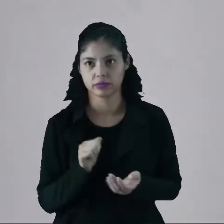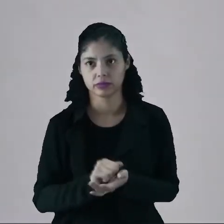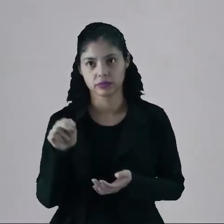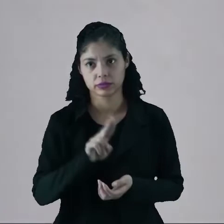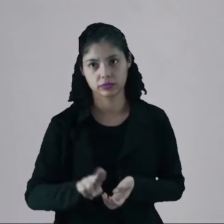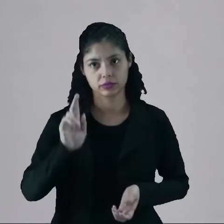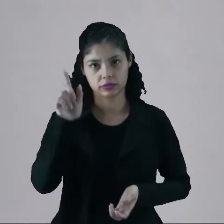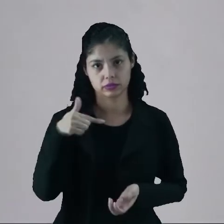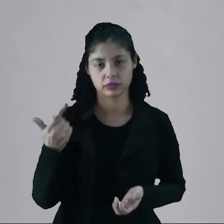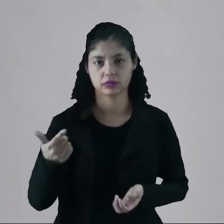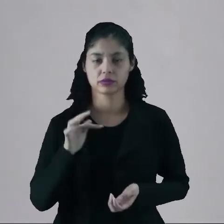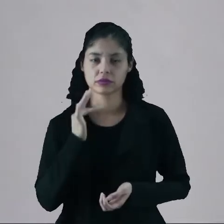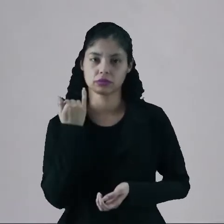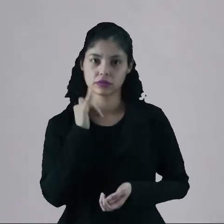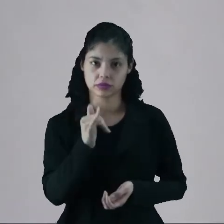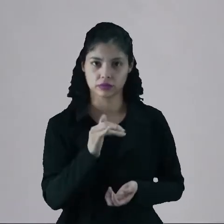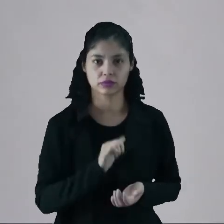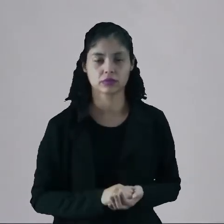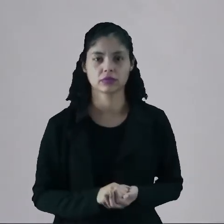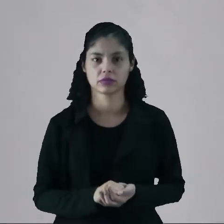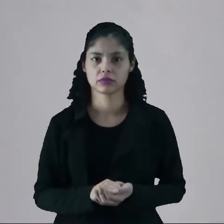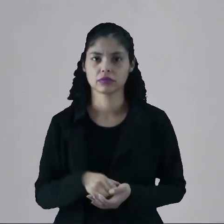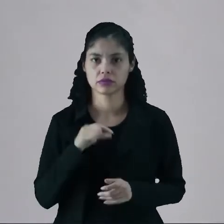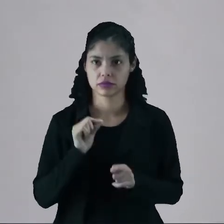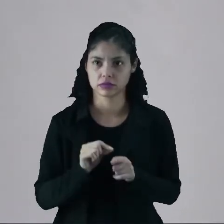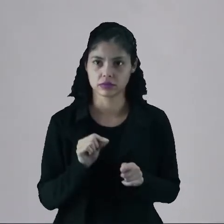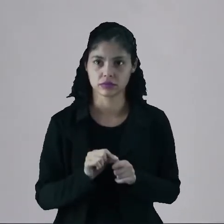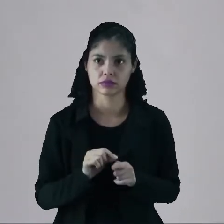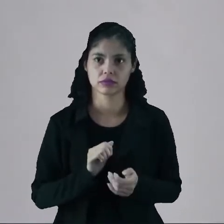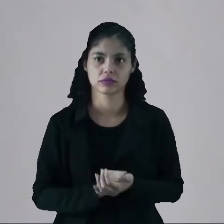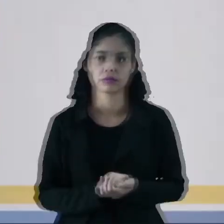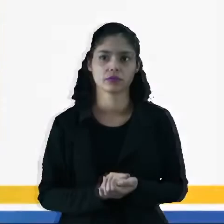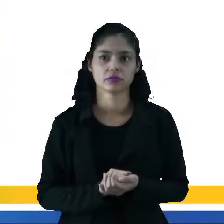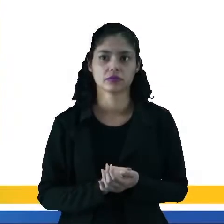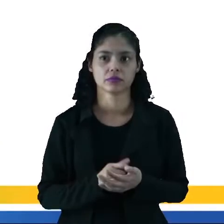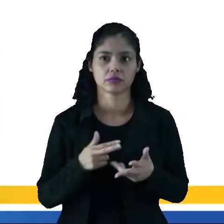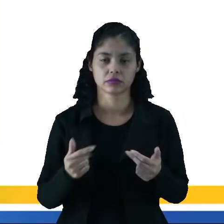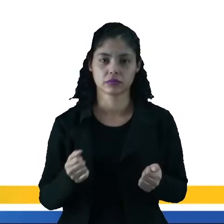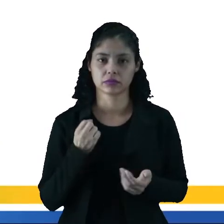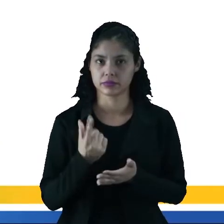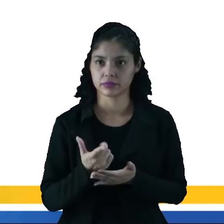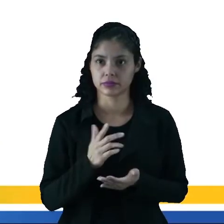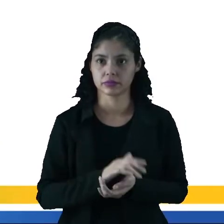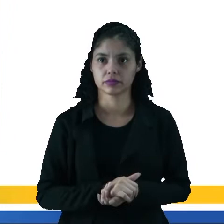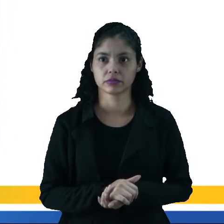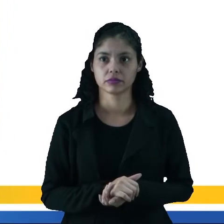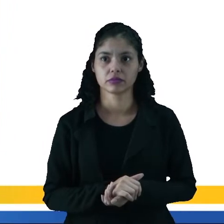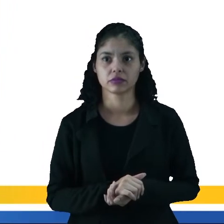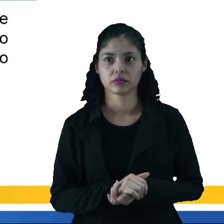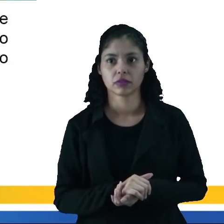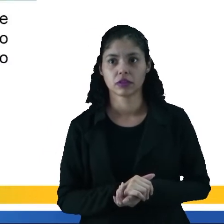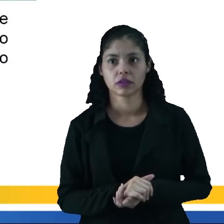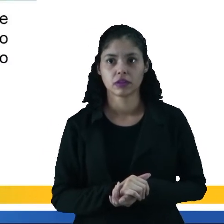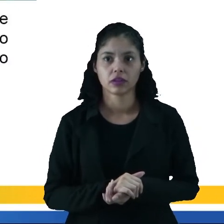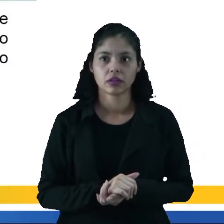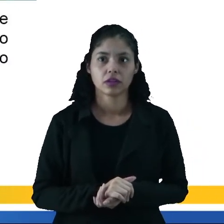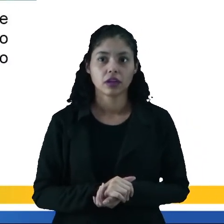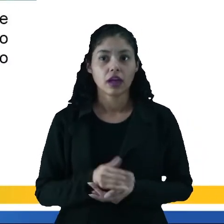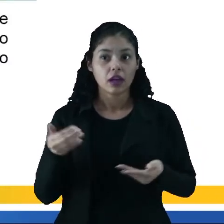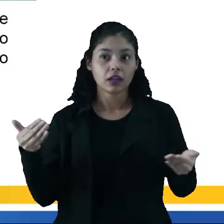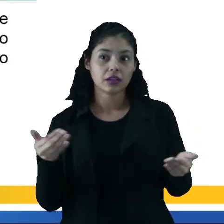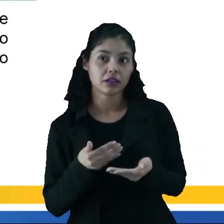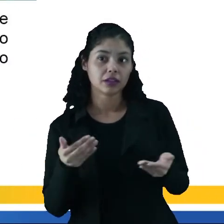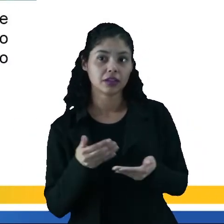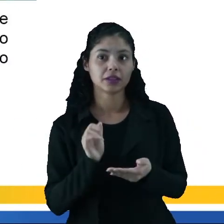tem que usar outra fonte de energia para não ser dispendioso para quem vai fazer o investimento. Falando disso, e aí